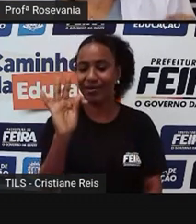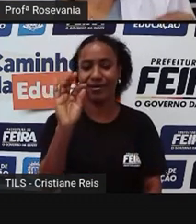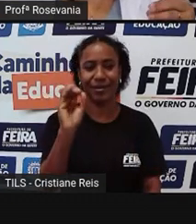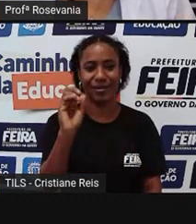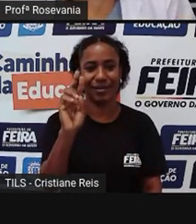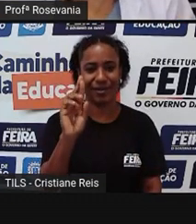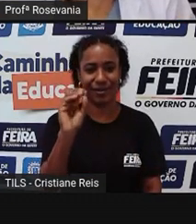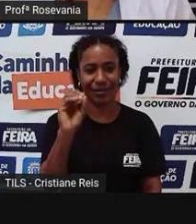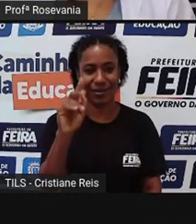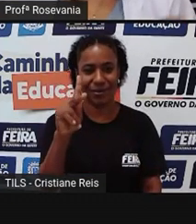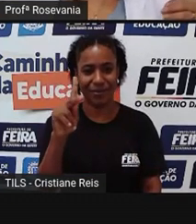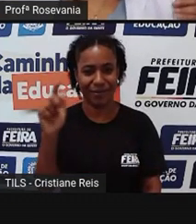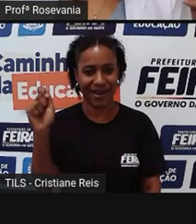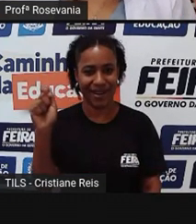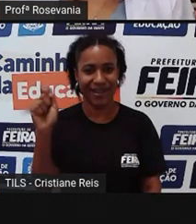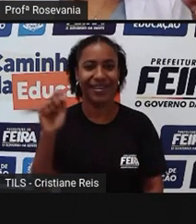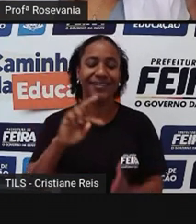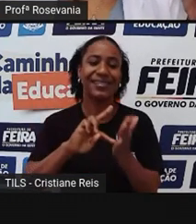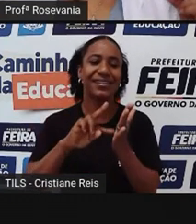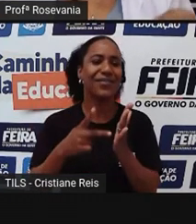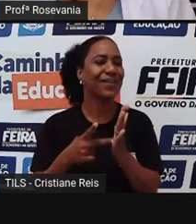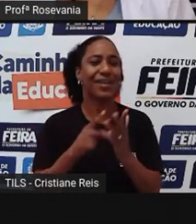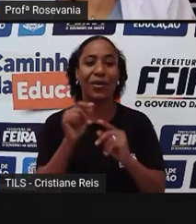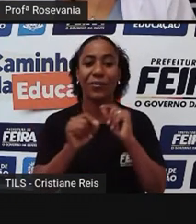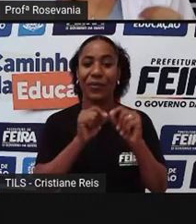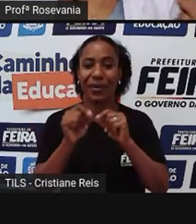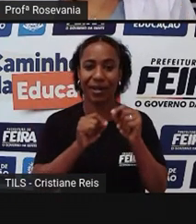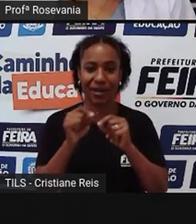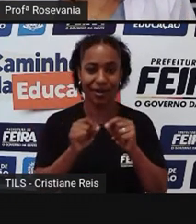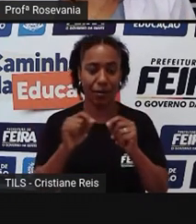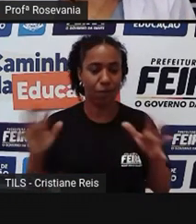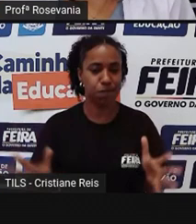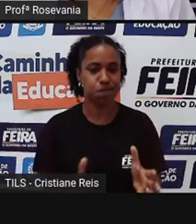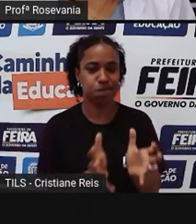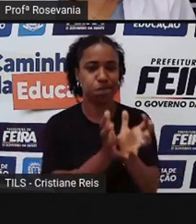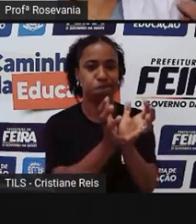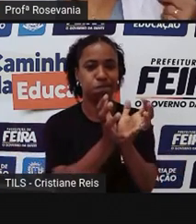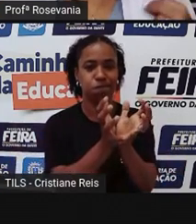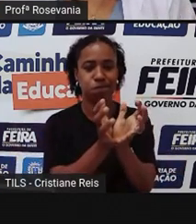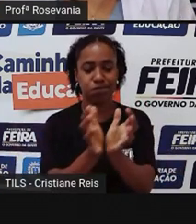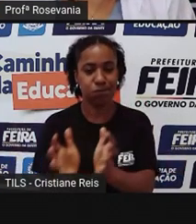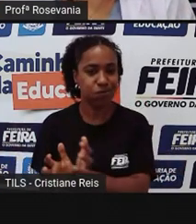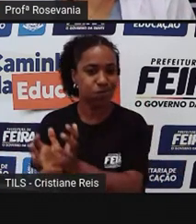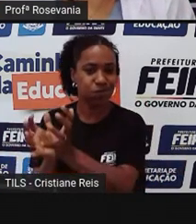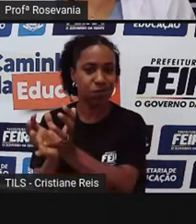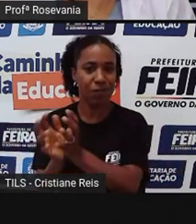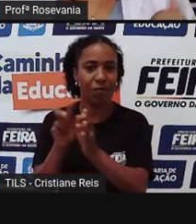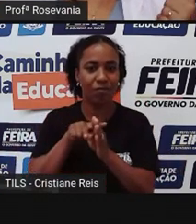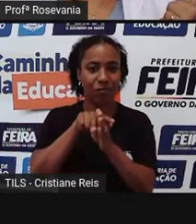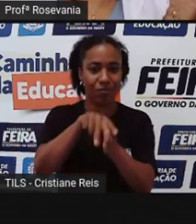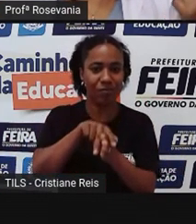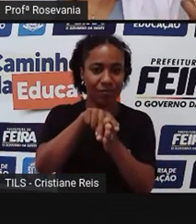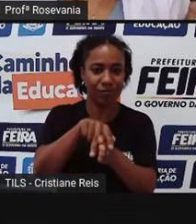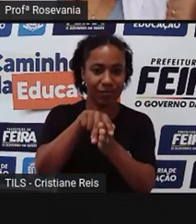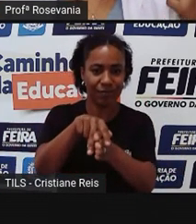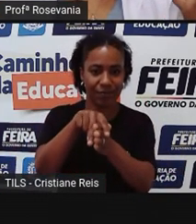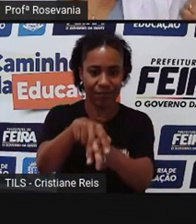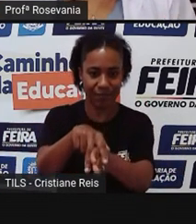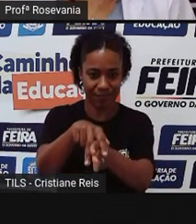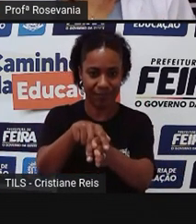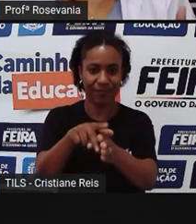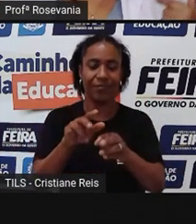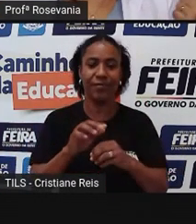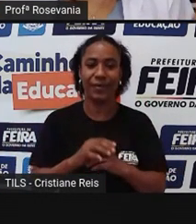reunião de um número de animais, ou de monta, ou transporte, bora dizer,